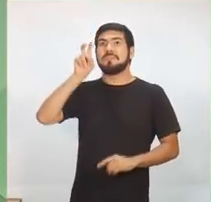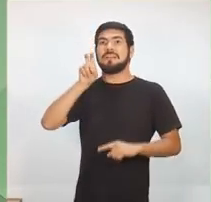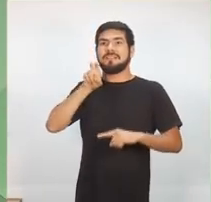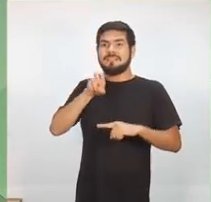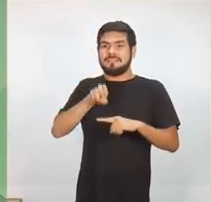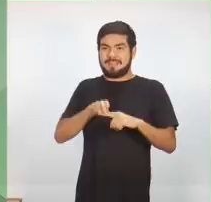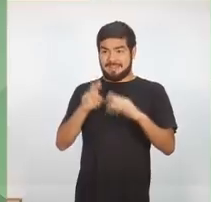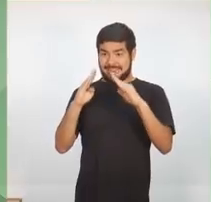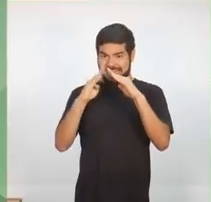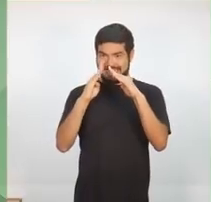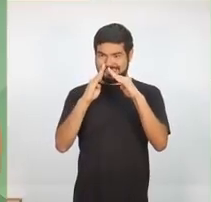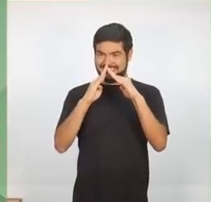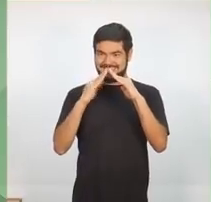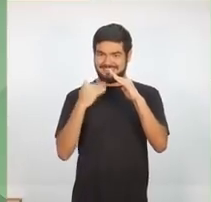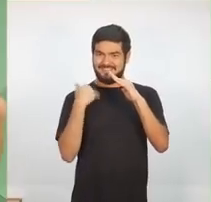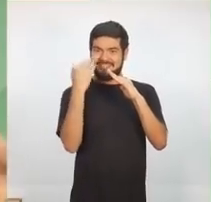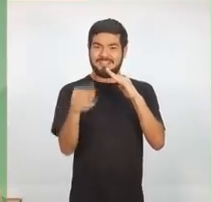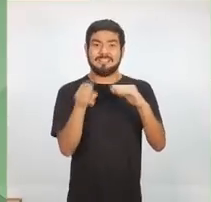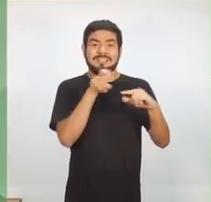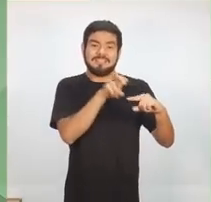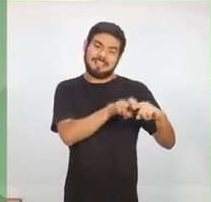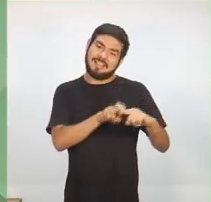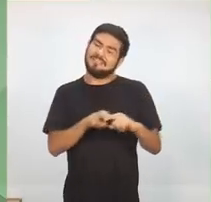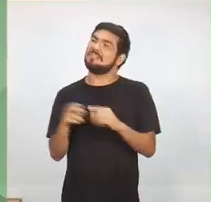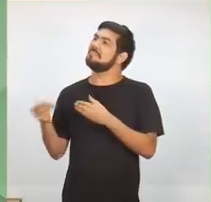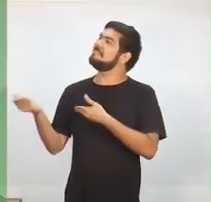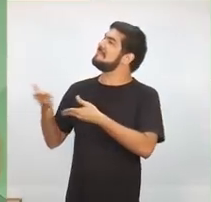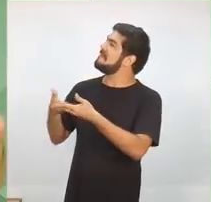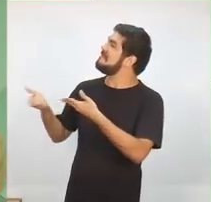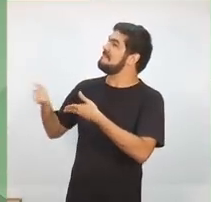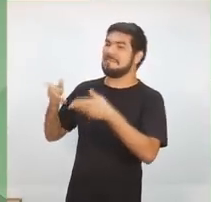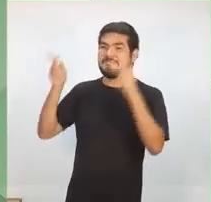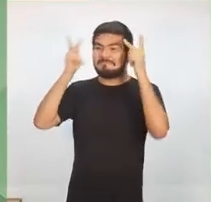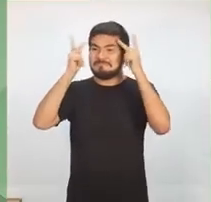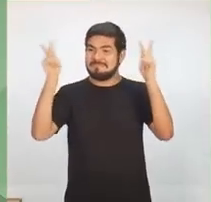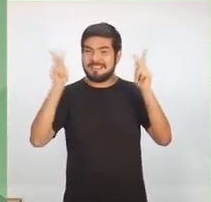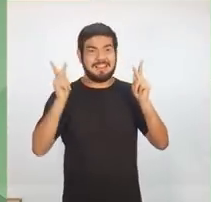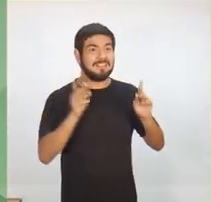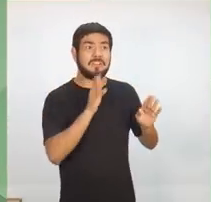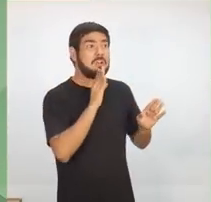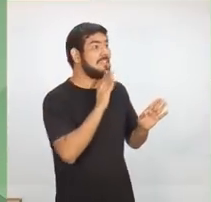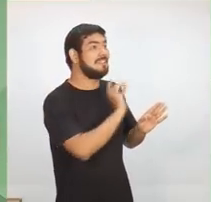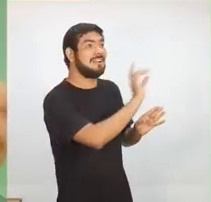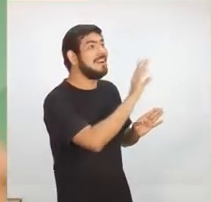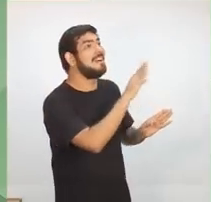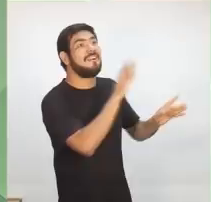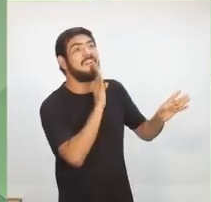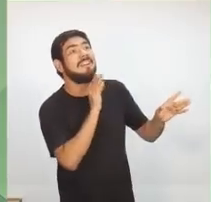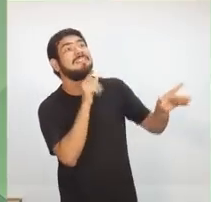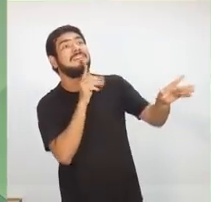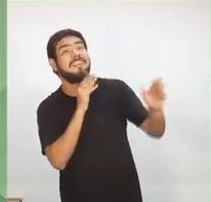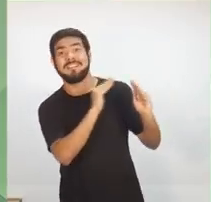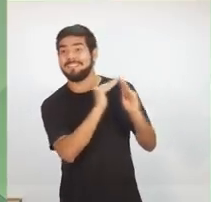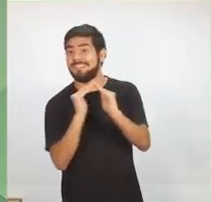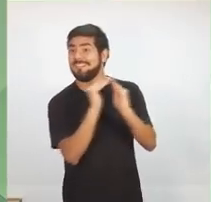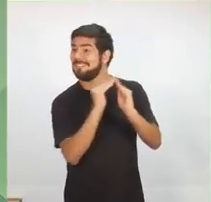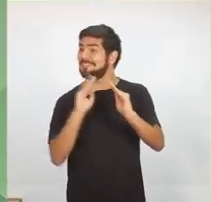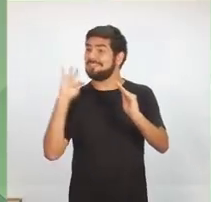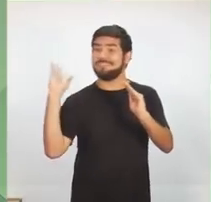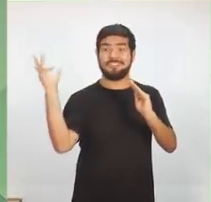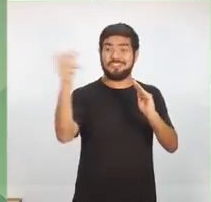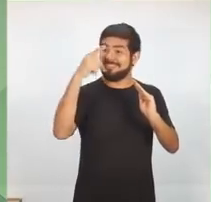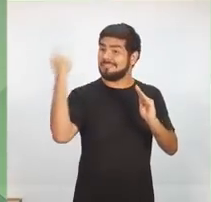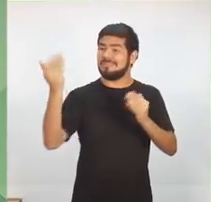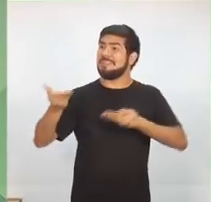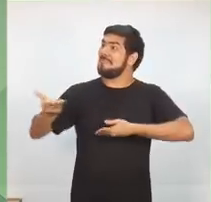porta de casa para conversar e todo mundo convivia. A gente conhecia todo mundo que morava no quarteirão, conhecia todo mundo que morava na cidade. E a